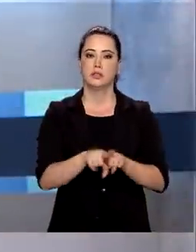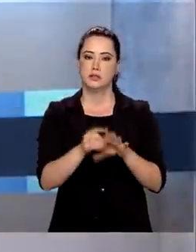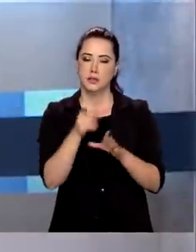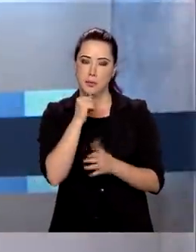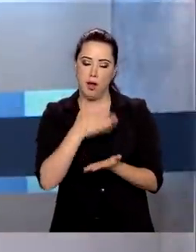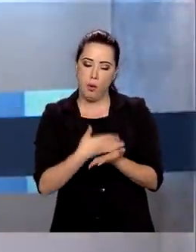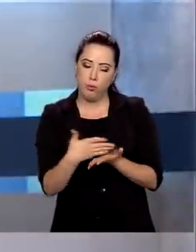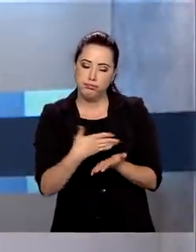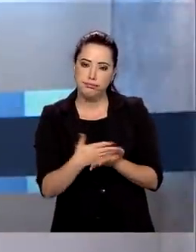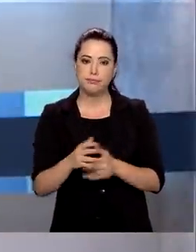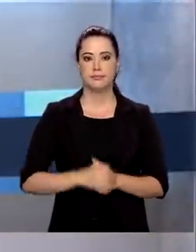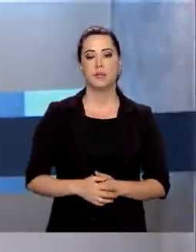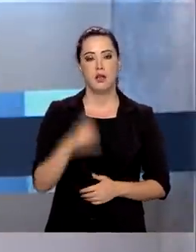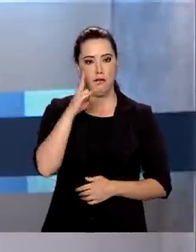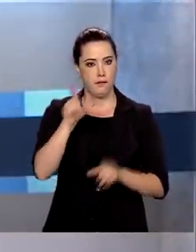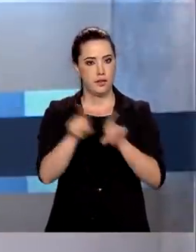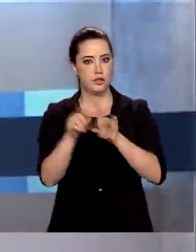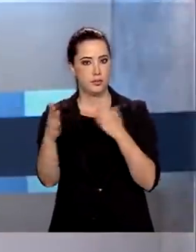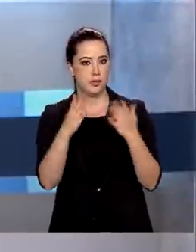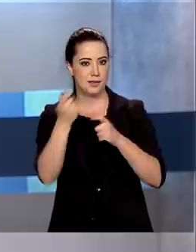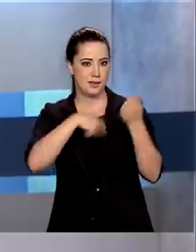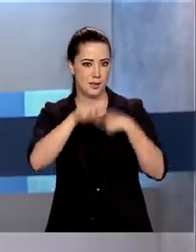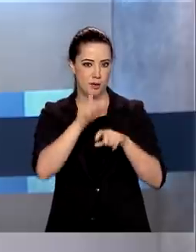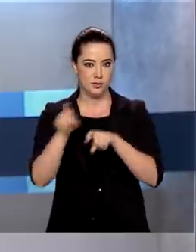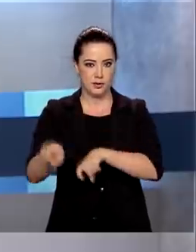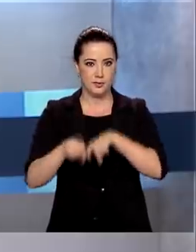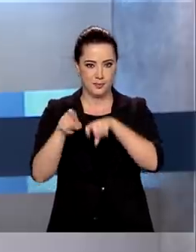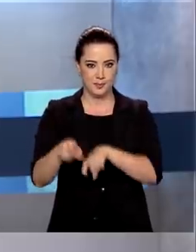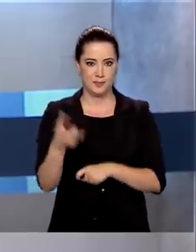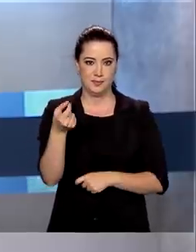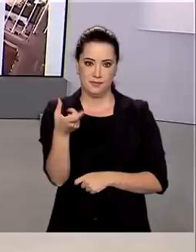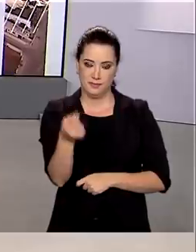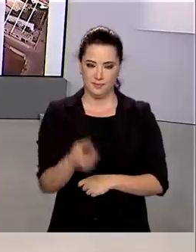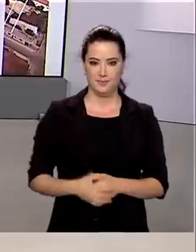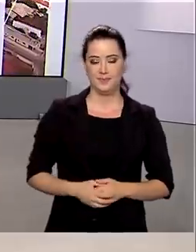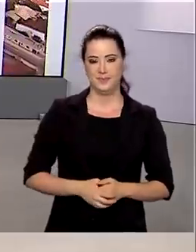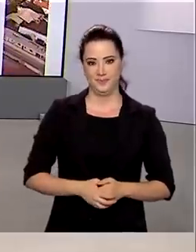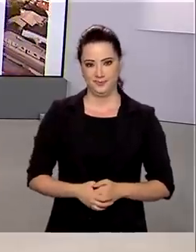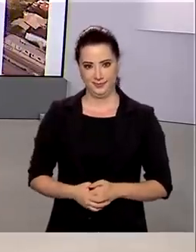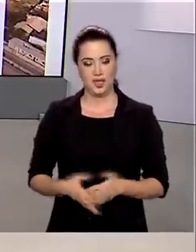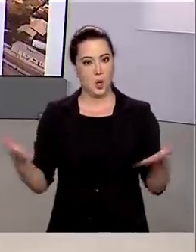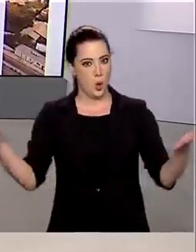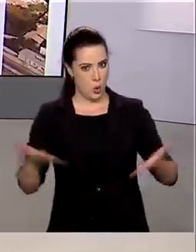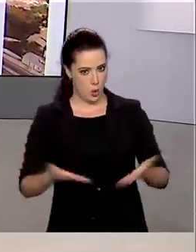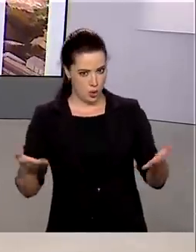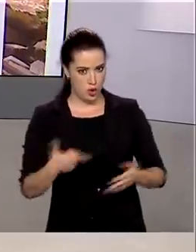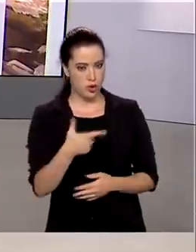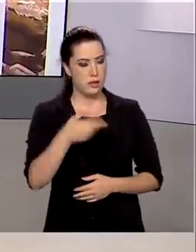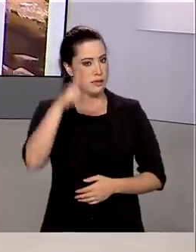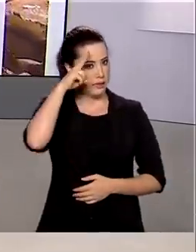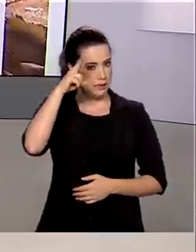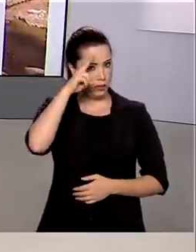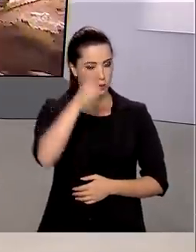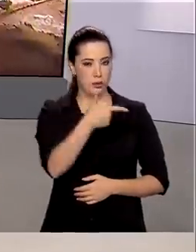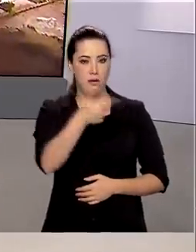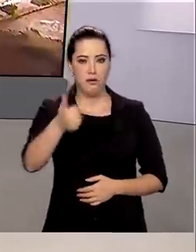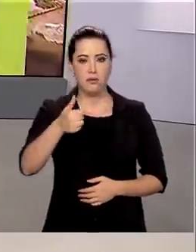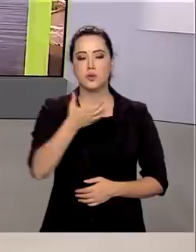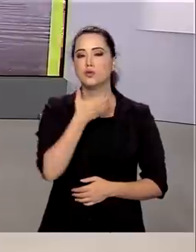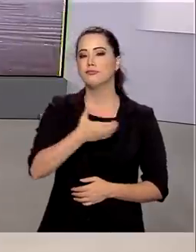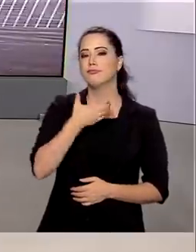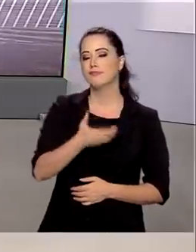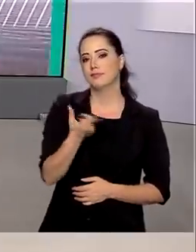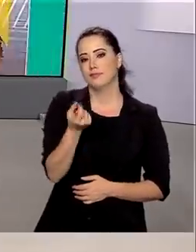os balanços da economia e da agropecuária em 2020. Hoje é segunda-feira, 21 de dezembro de